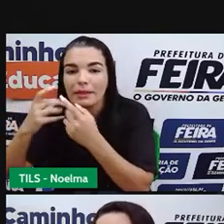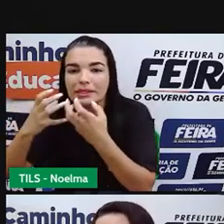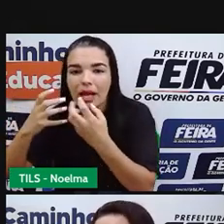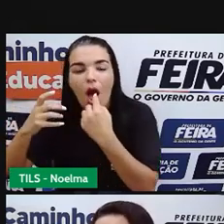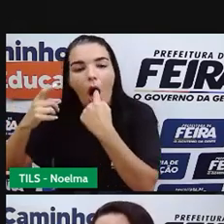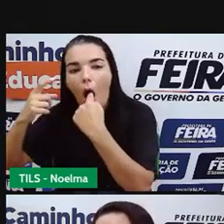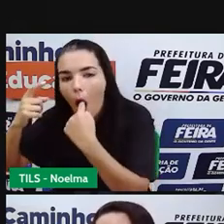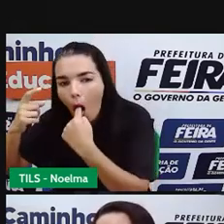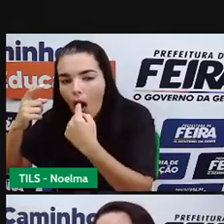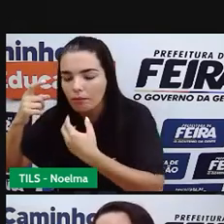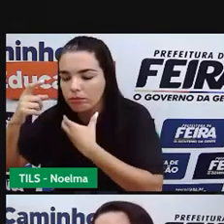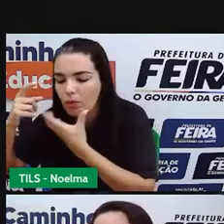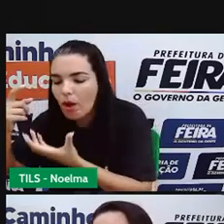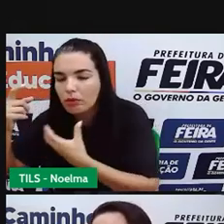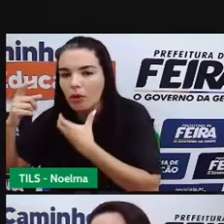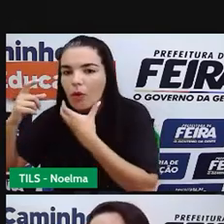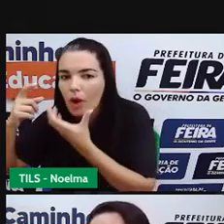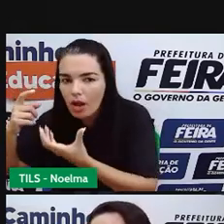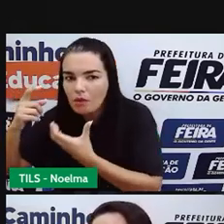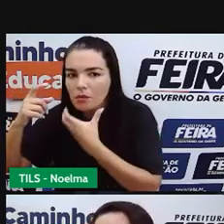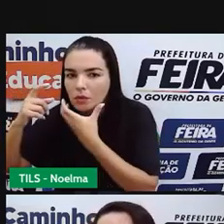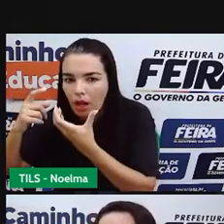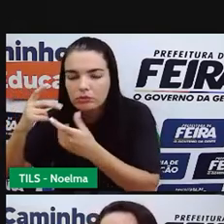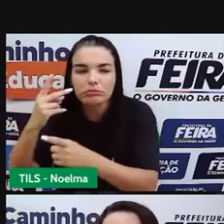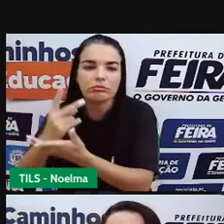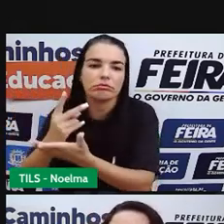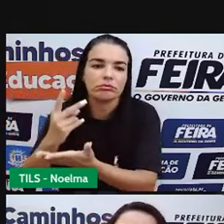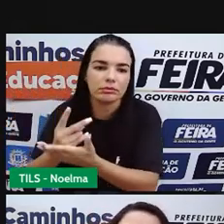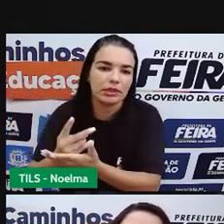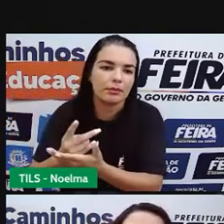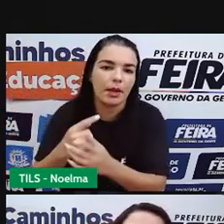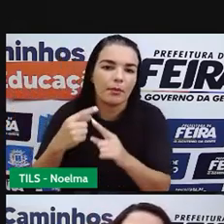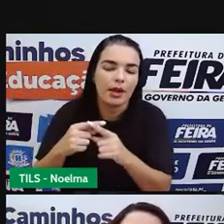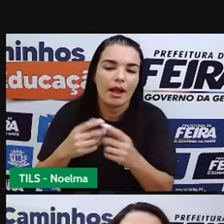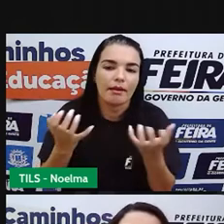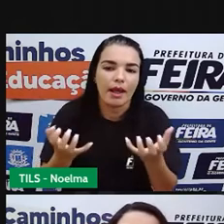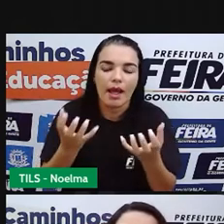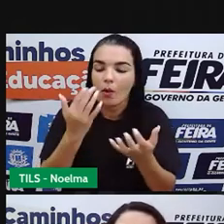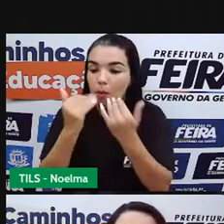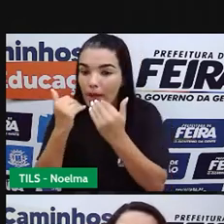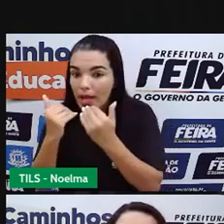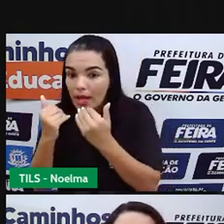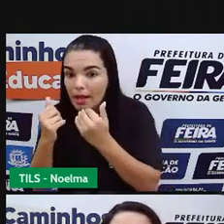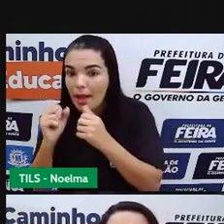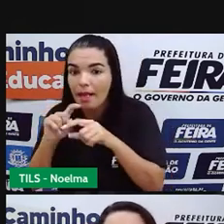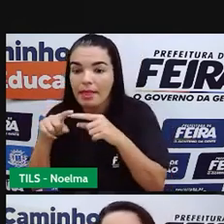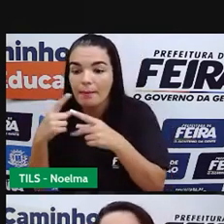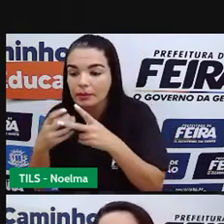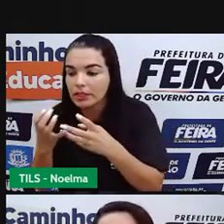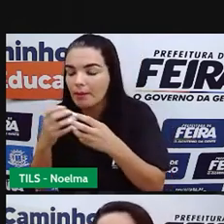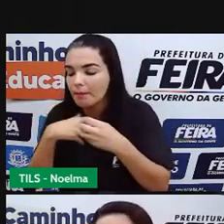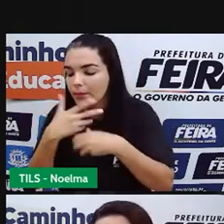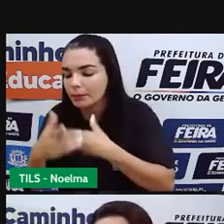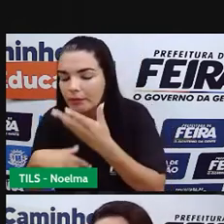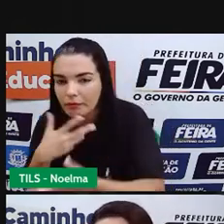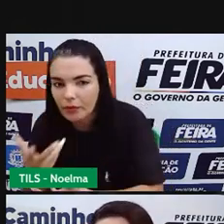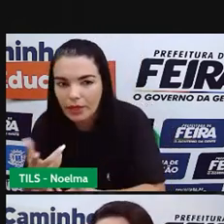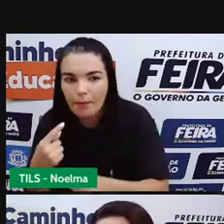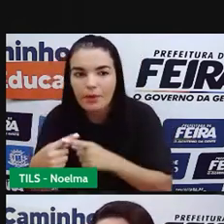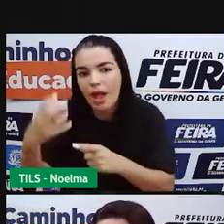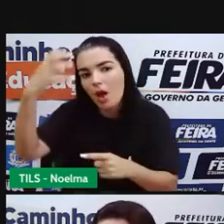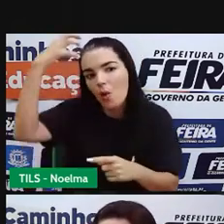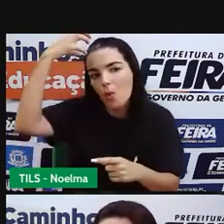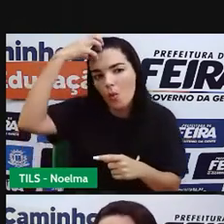utilizar laxantes a fim de eliminar o que ele ganhou de peso a partir da ingestão